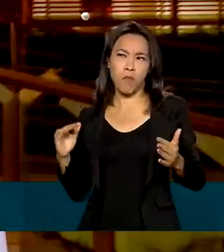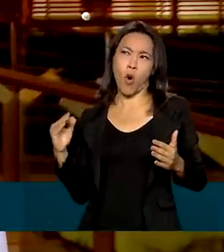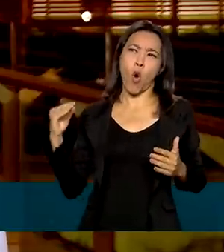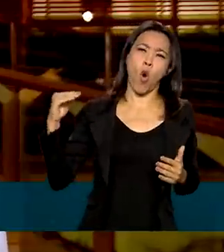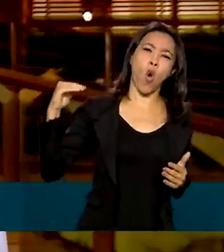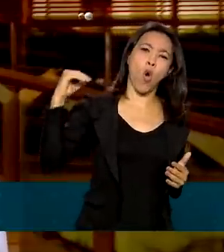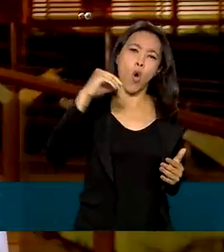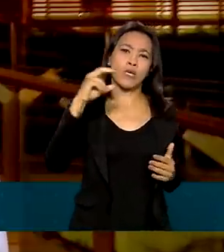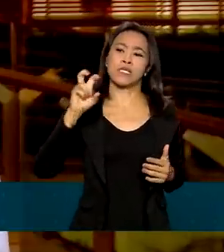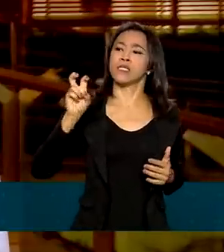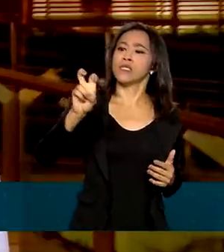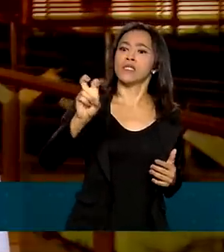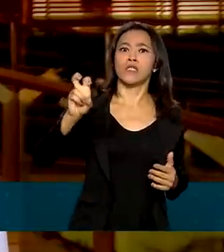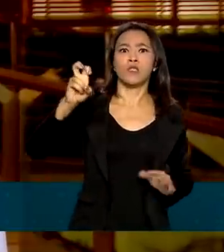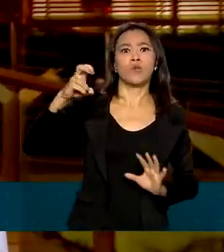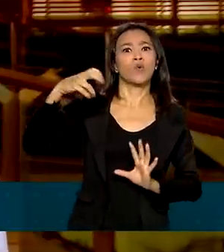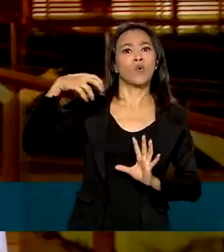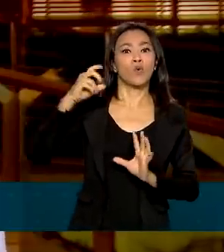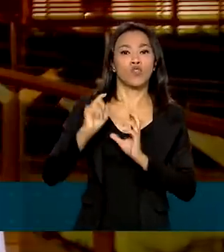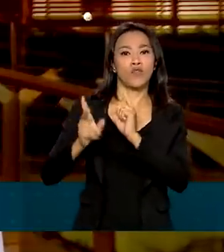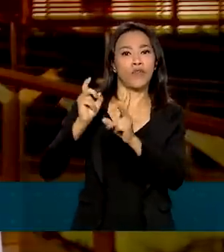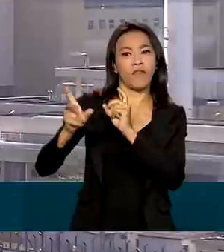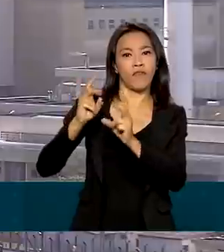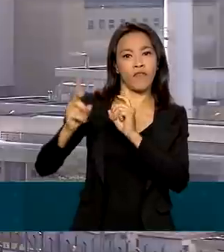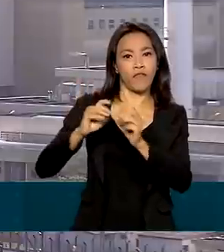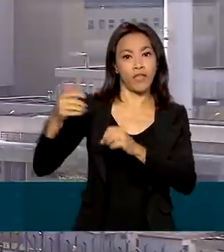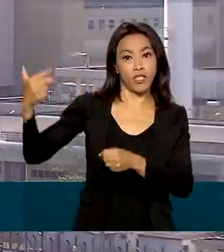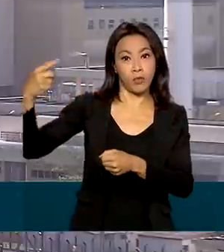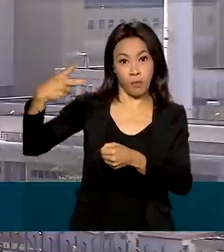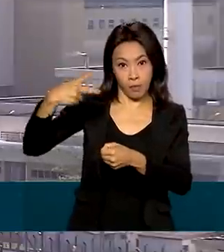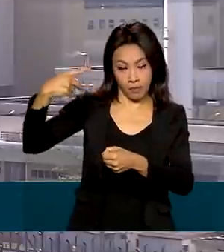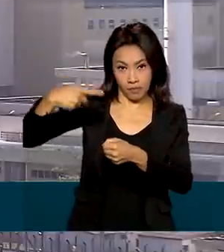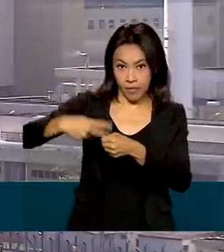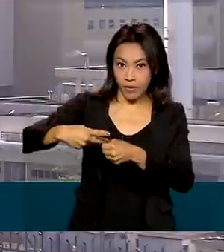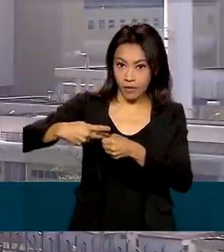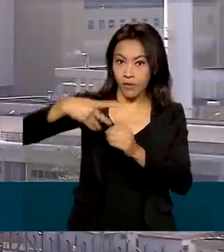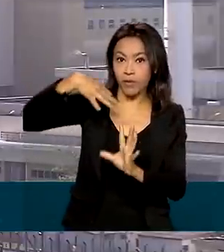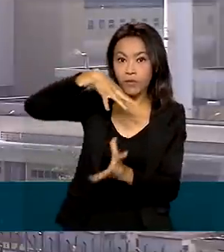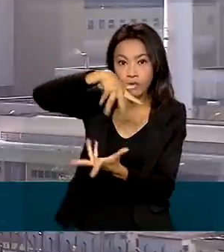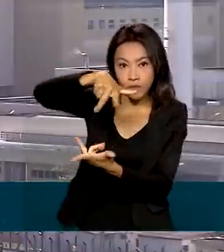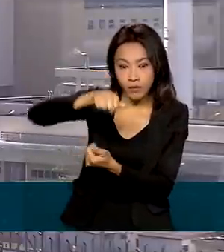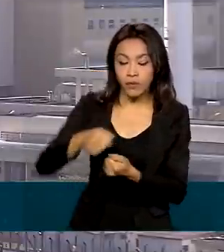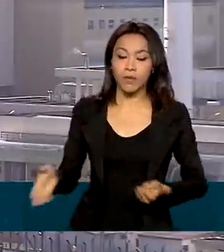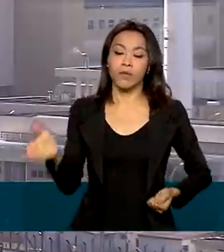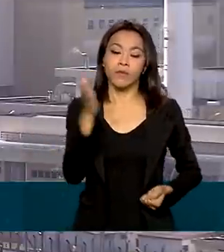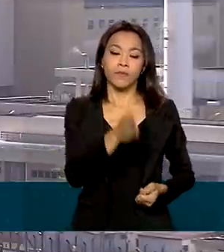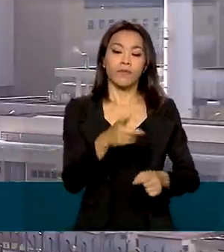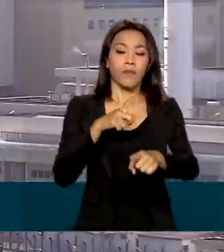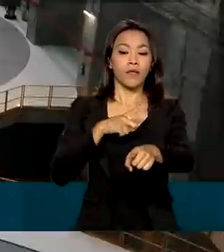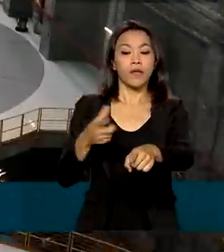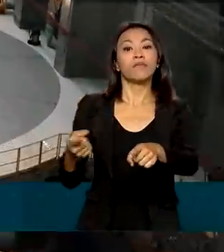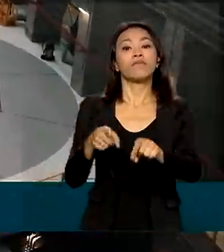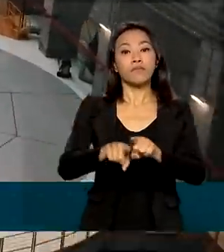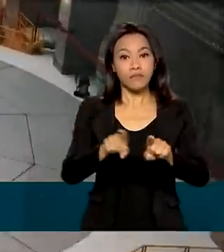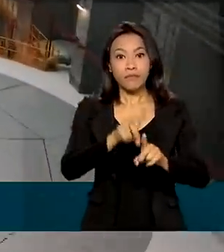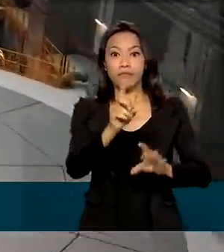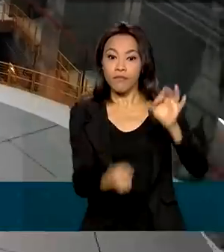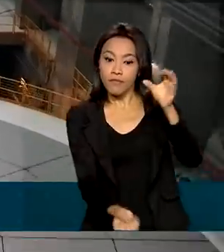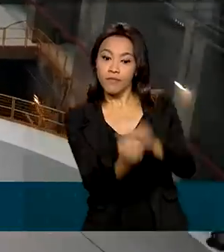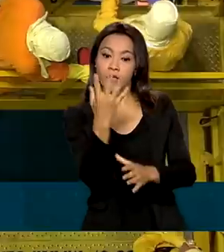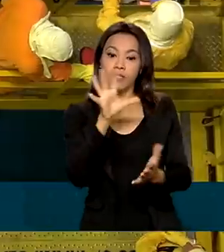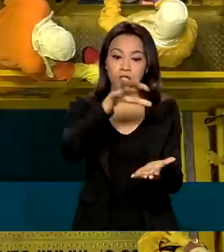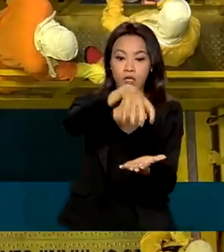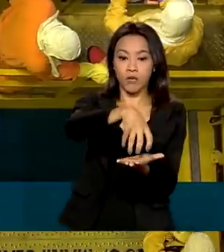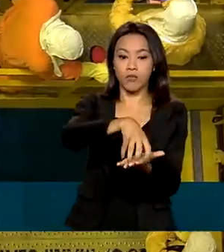maiores exportadores de petróleo do mundo. O plano de energia inclui o projeto de uma nova usina nuclear, além de